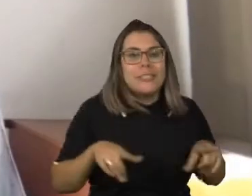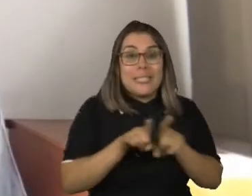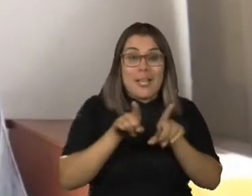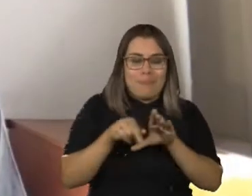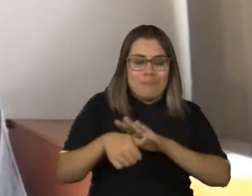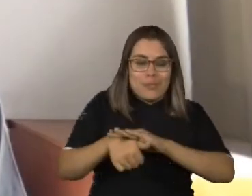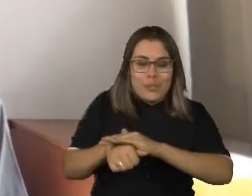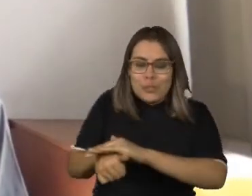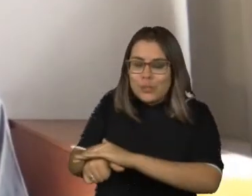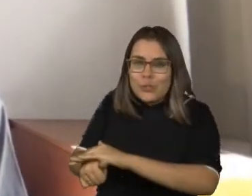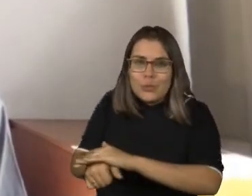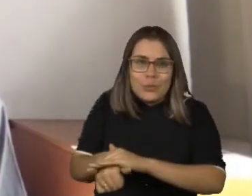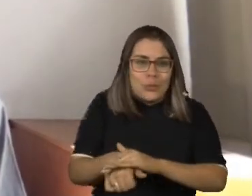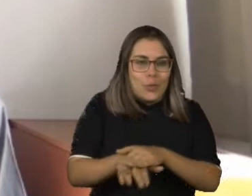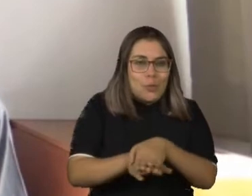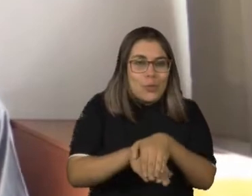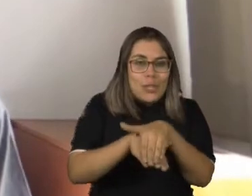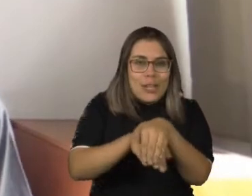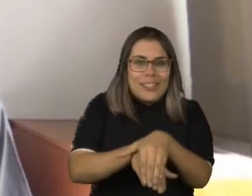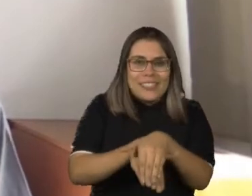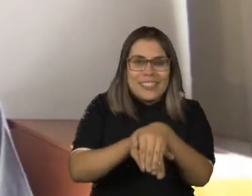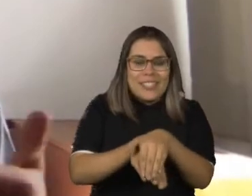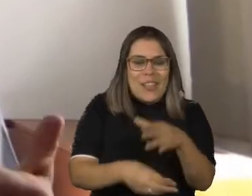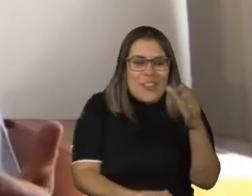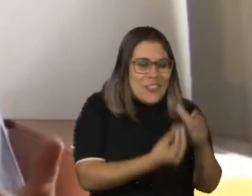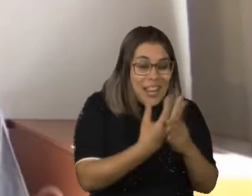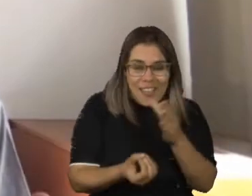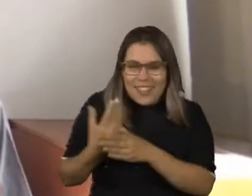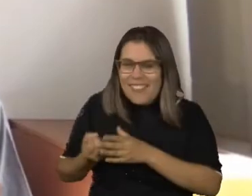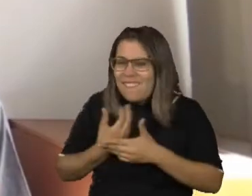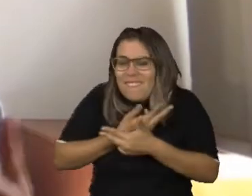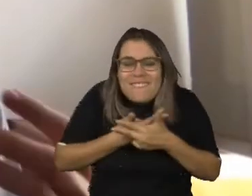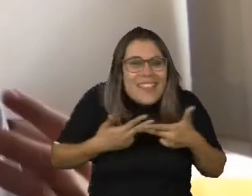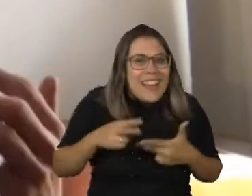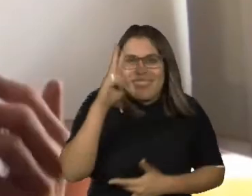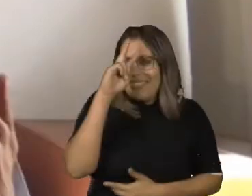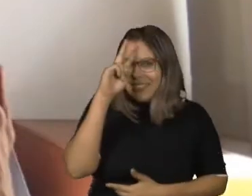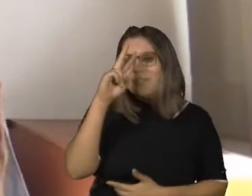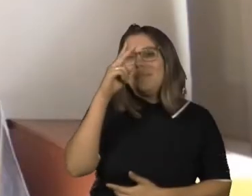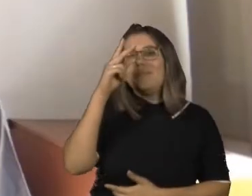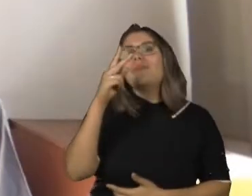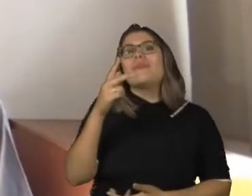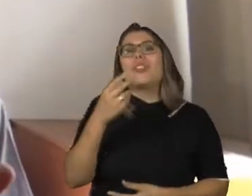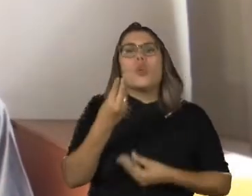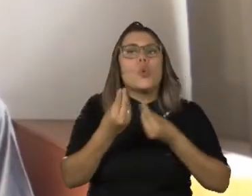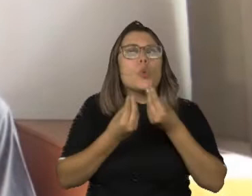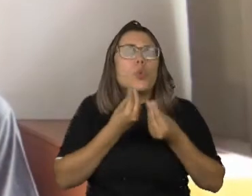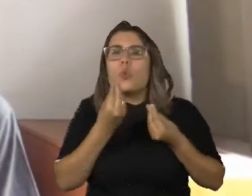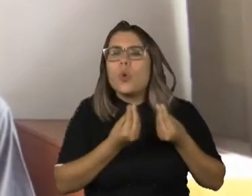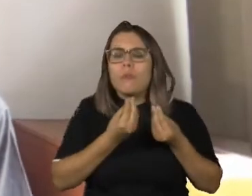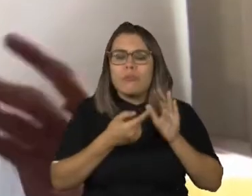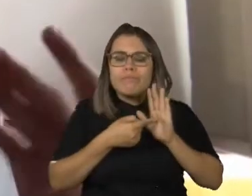trapezista. Então, já que a gente está falando de capacitismo e de narrativas contra o capacitismo,